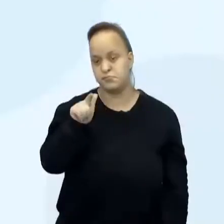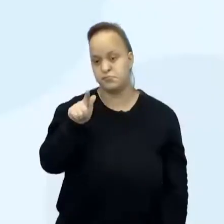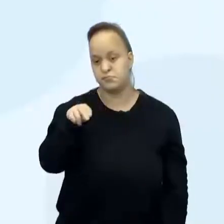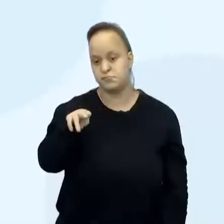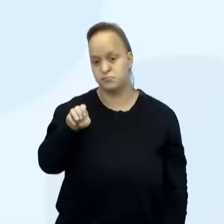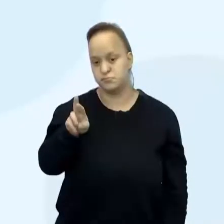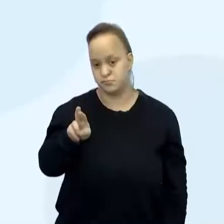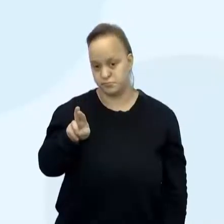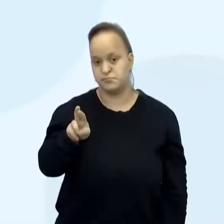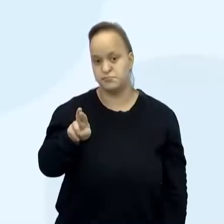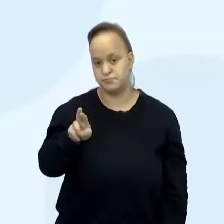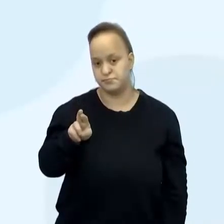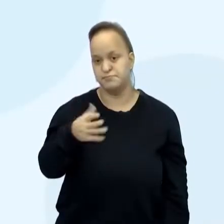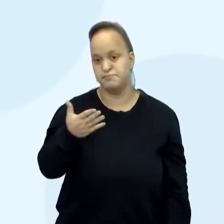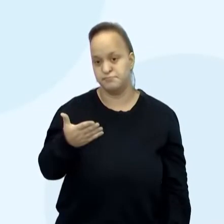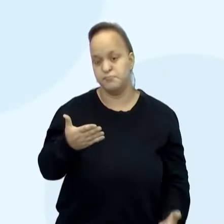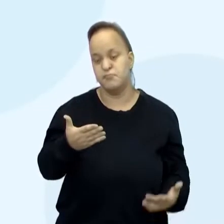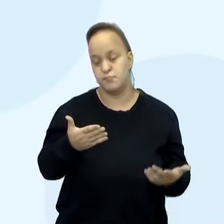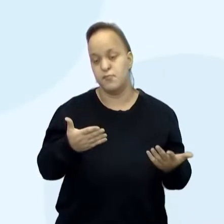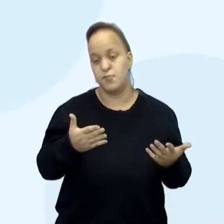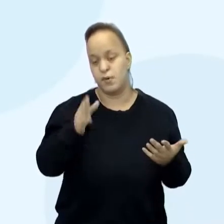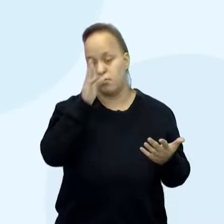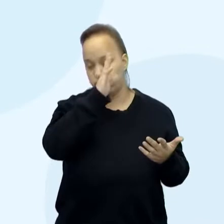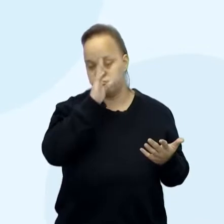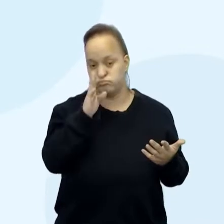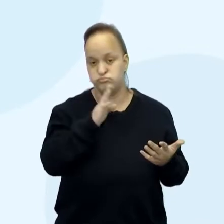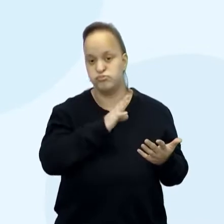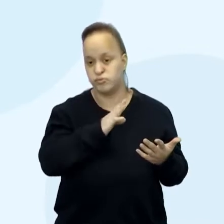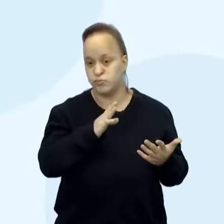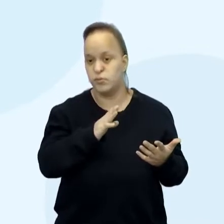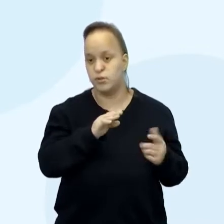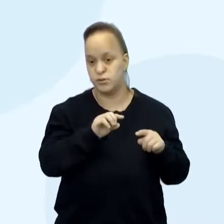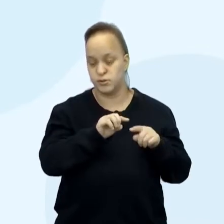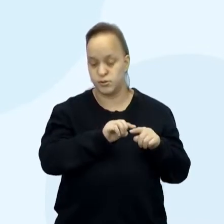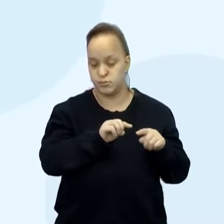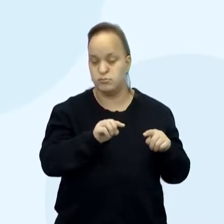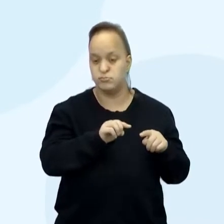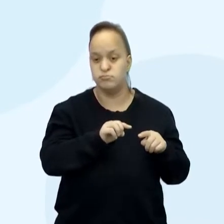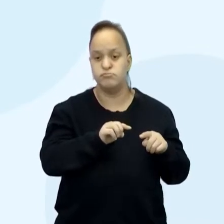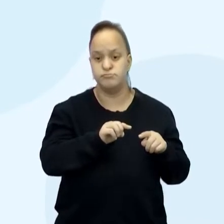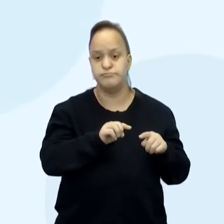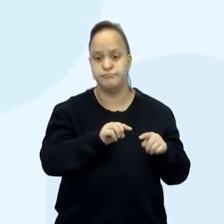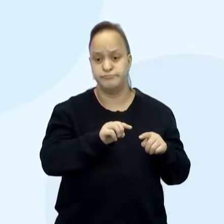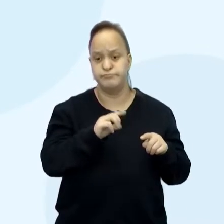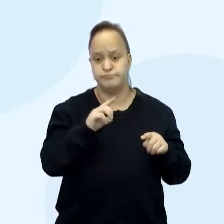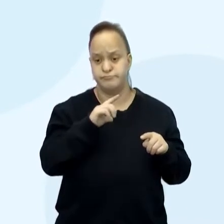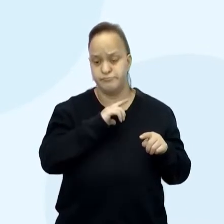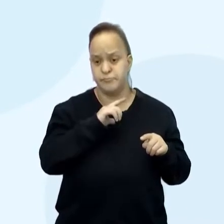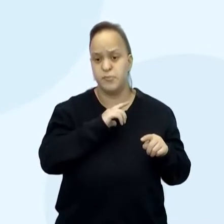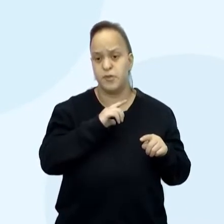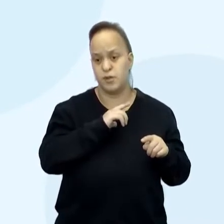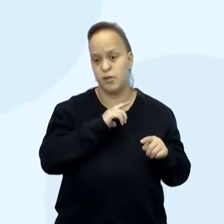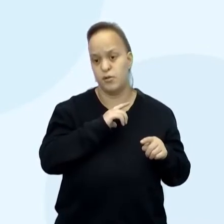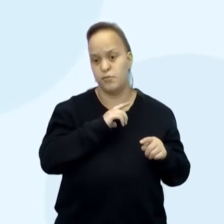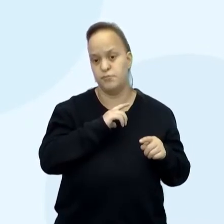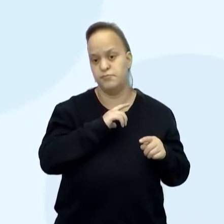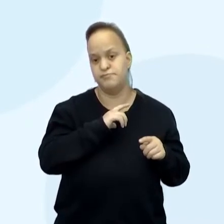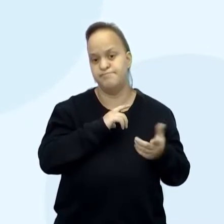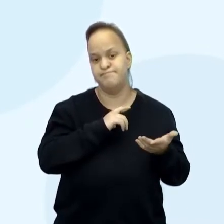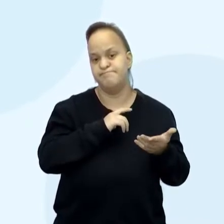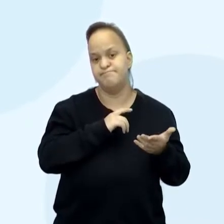Brasil, a profissão do designer é reconhecida, porém, não regulamentada.